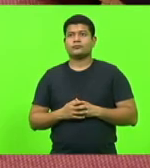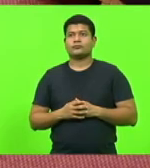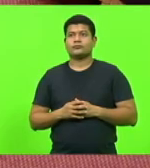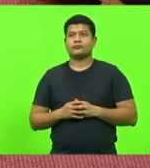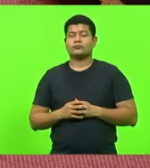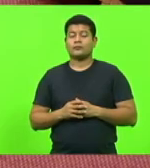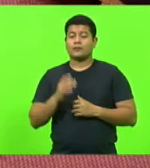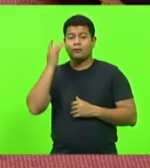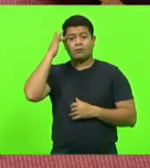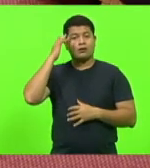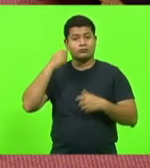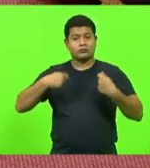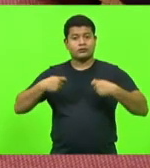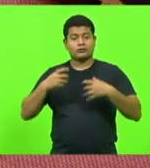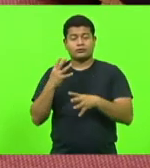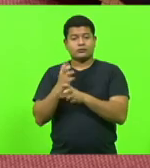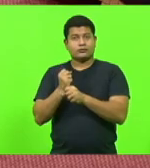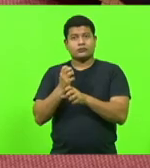Já foi aprovado, presidente.